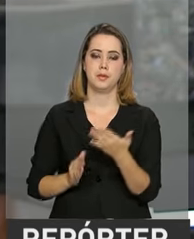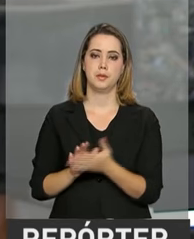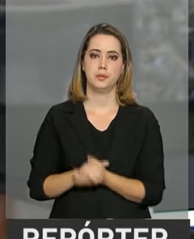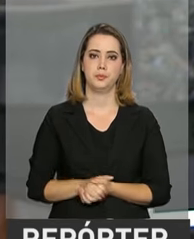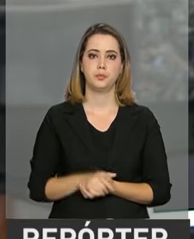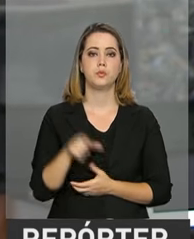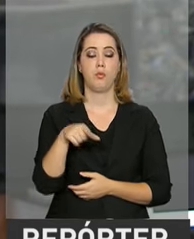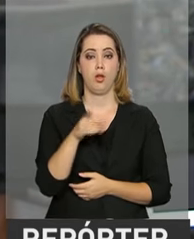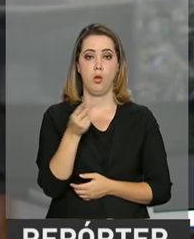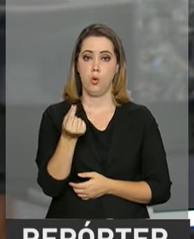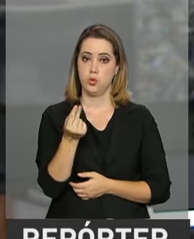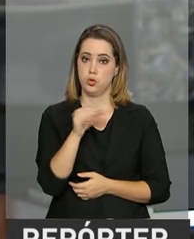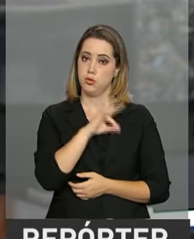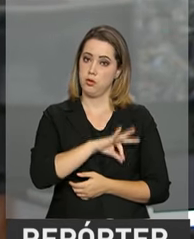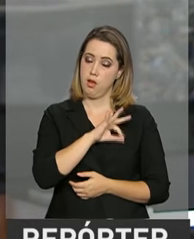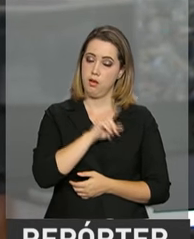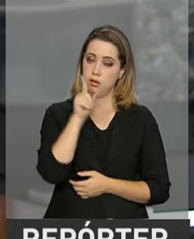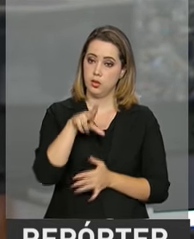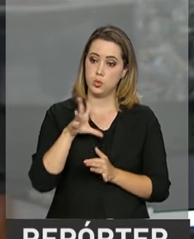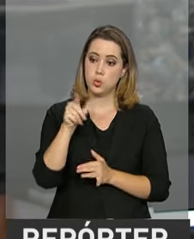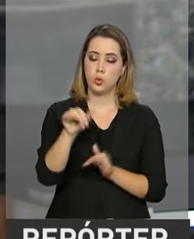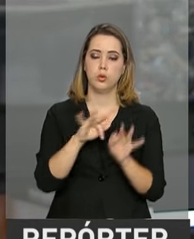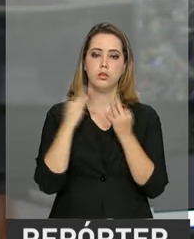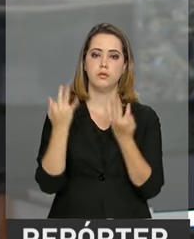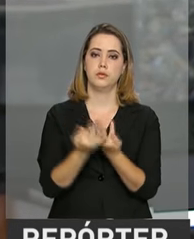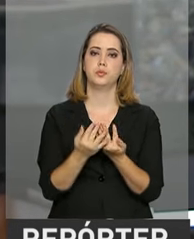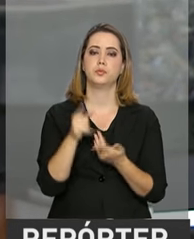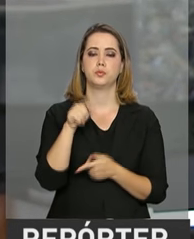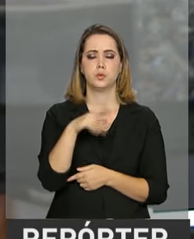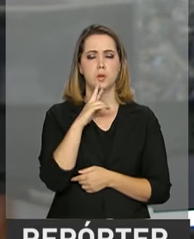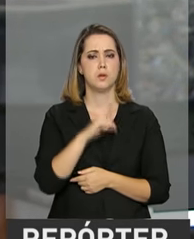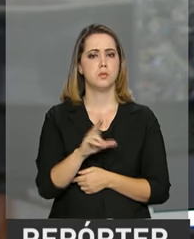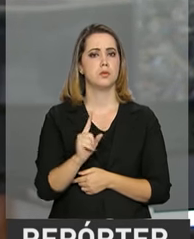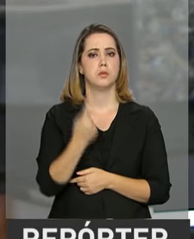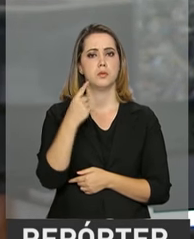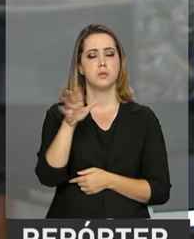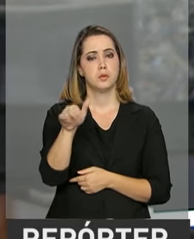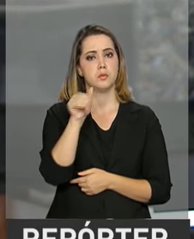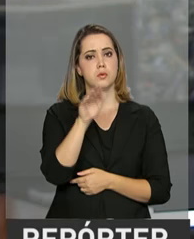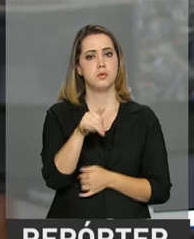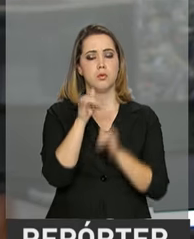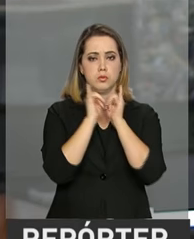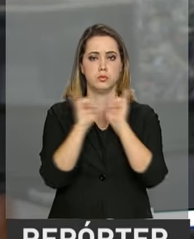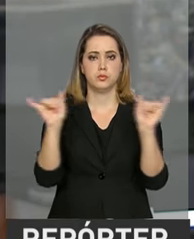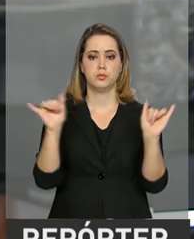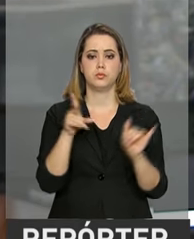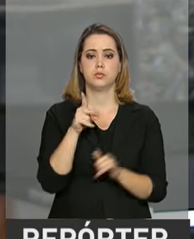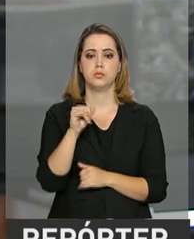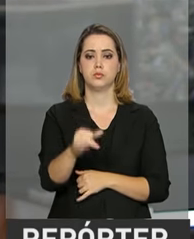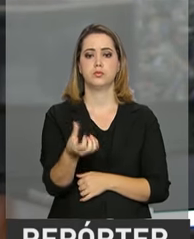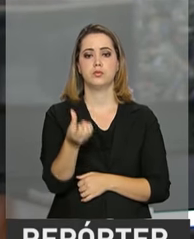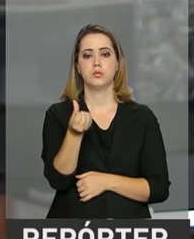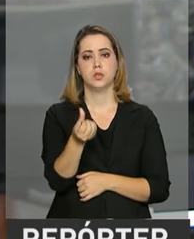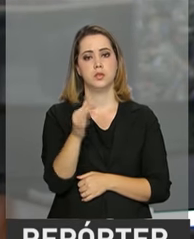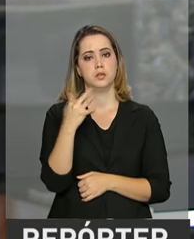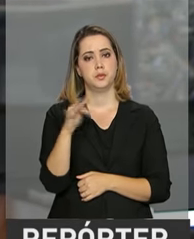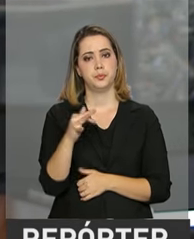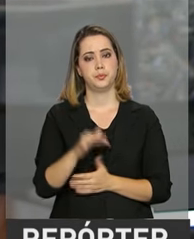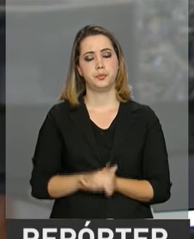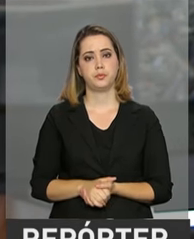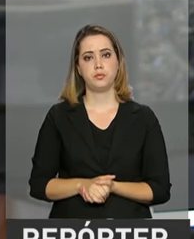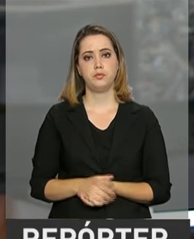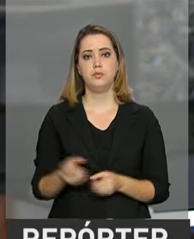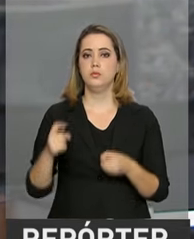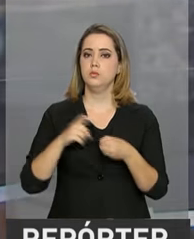Essa renda é familiar. O resultado da primeira chamada do ProUni será publicado no dia 6 de fevereiro.